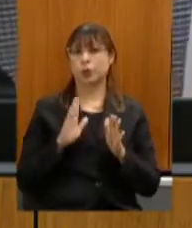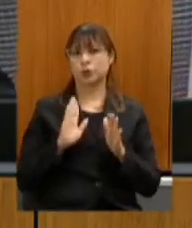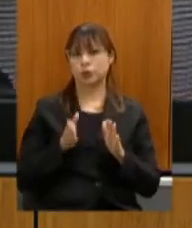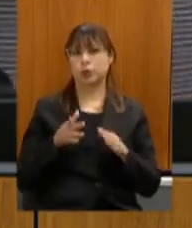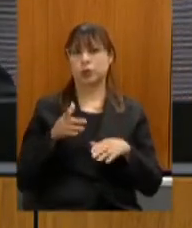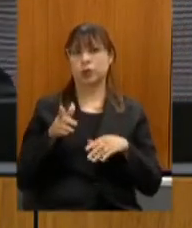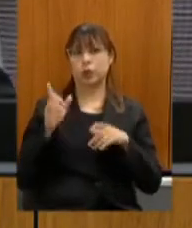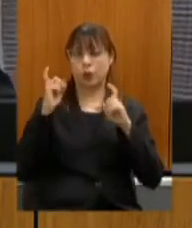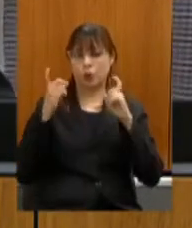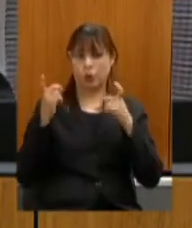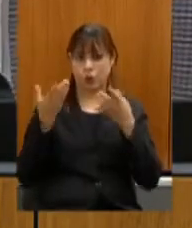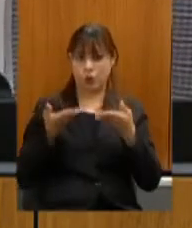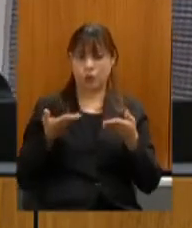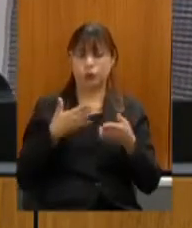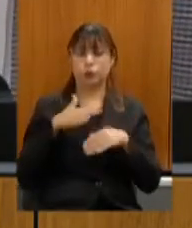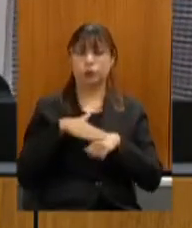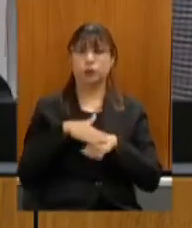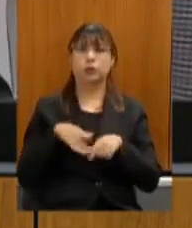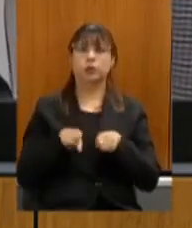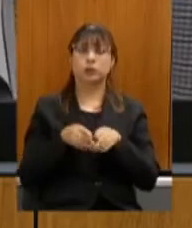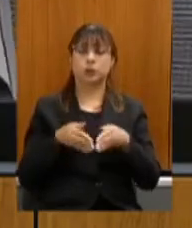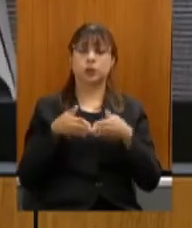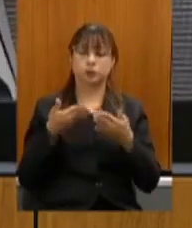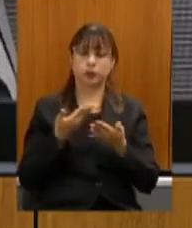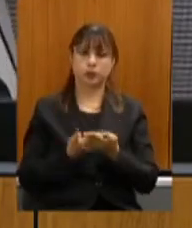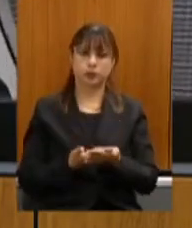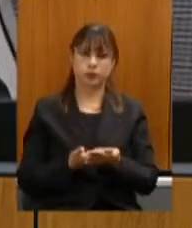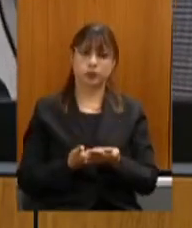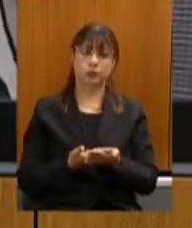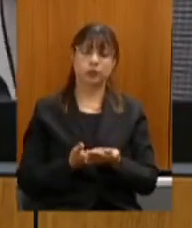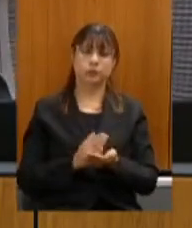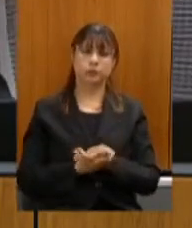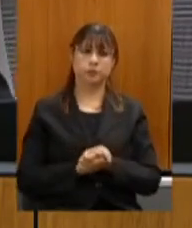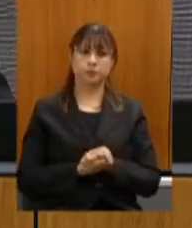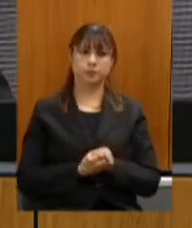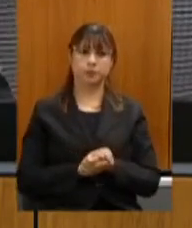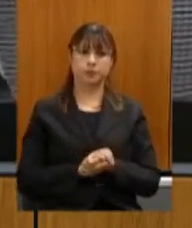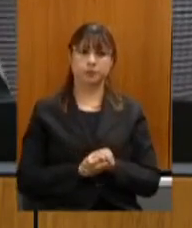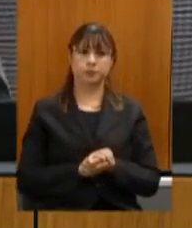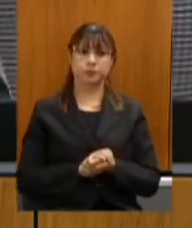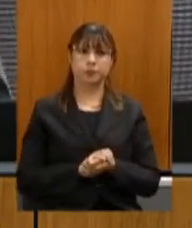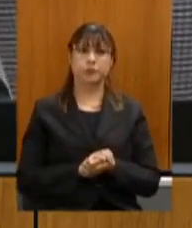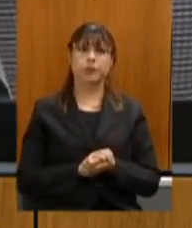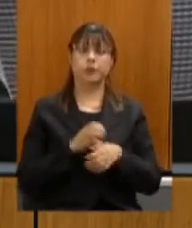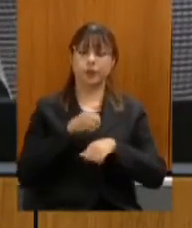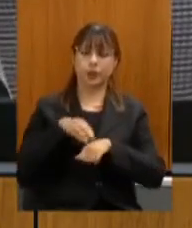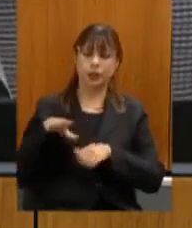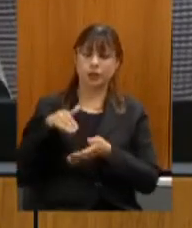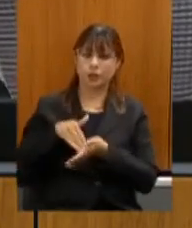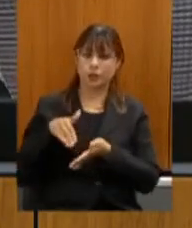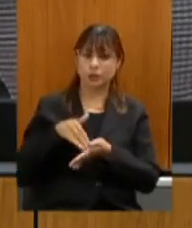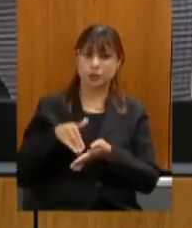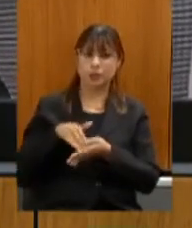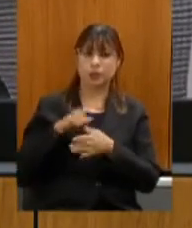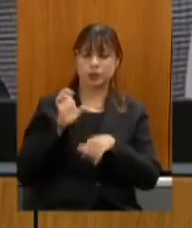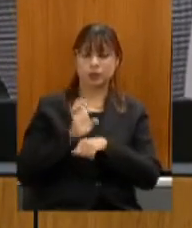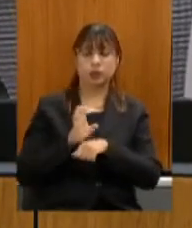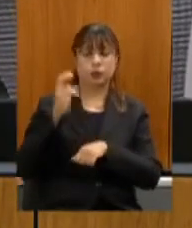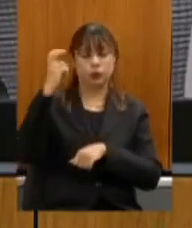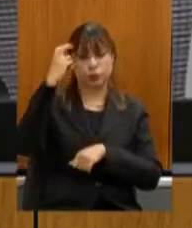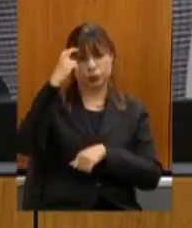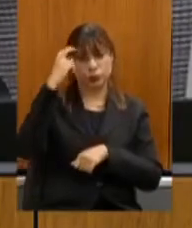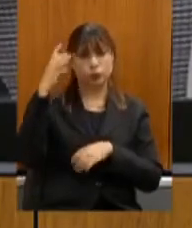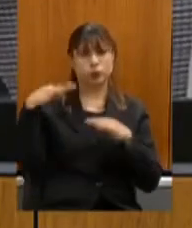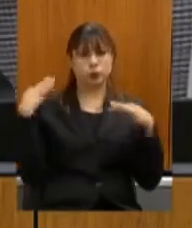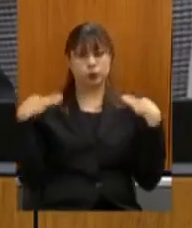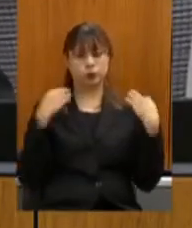reunião requerimento também com o seguinte teor que seja encaminhada a secretaria de estado de cultura e turismo